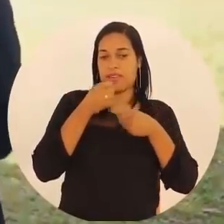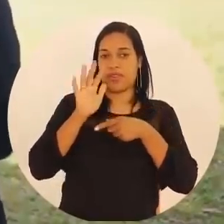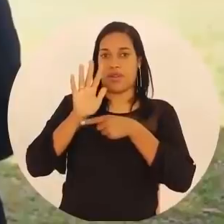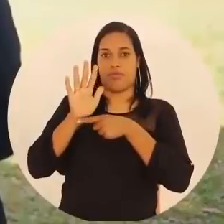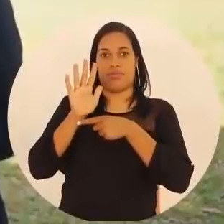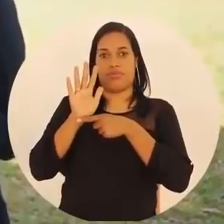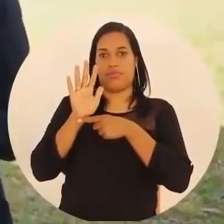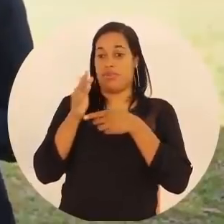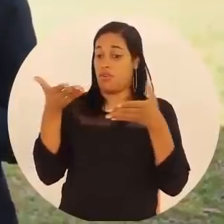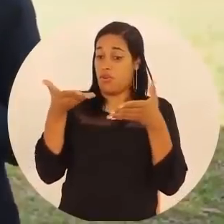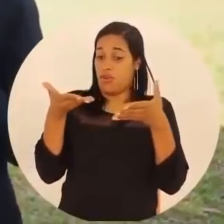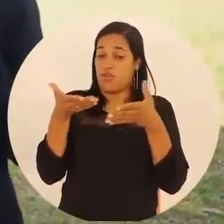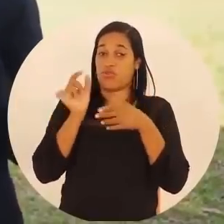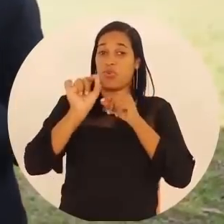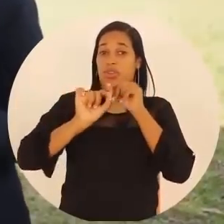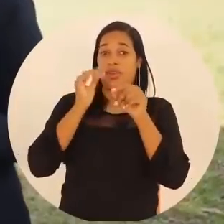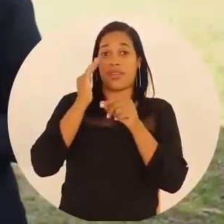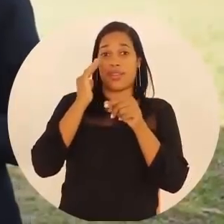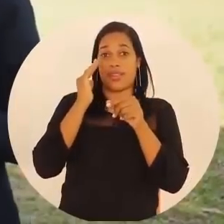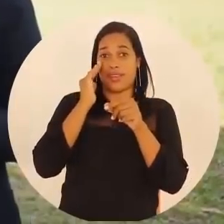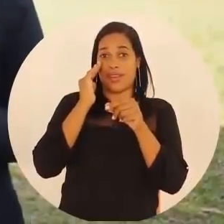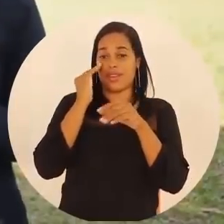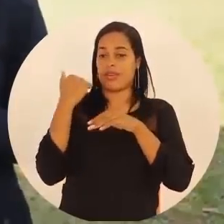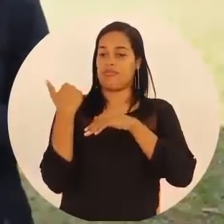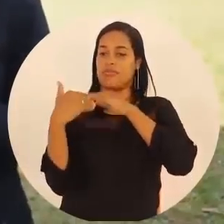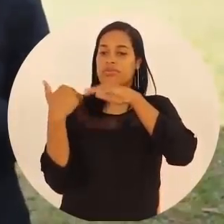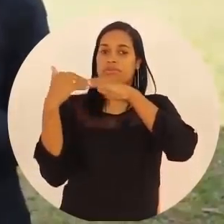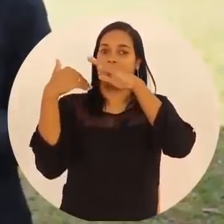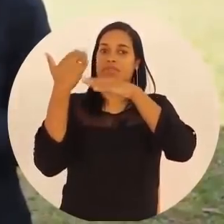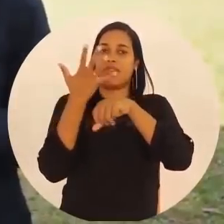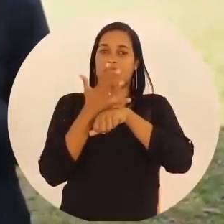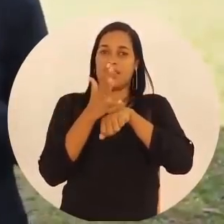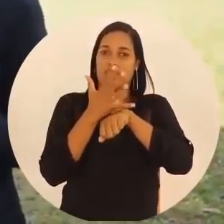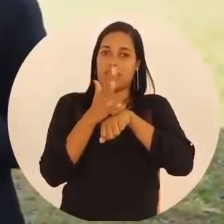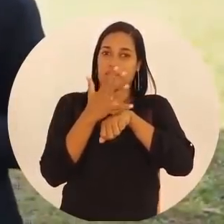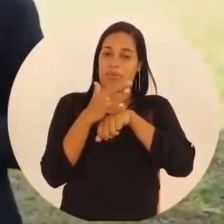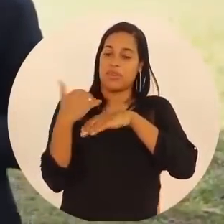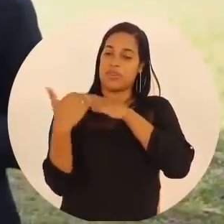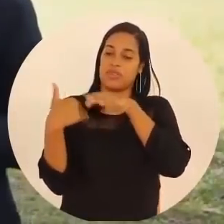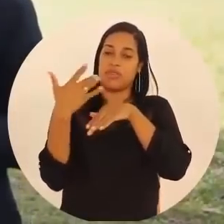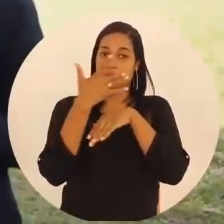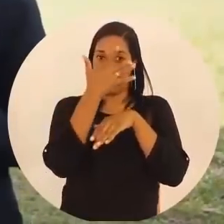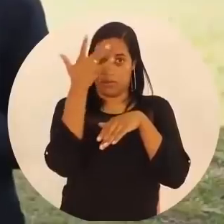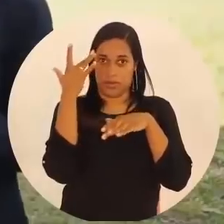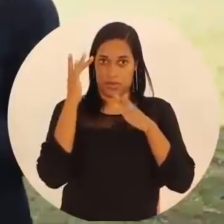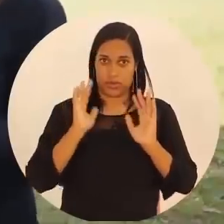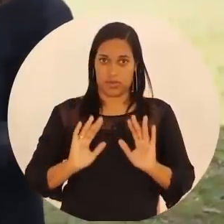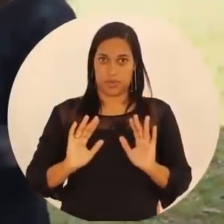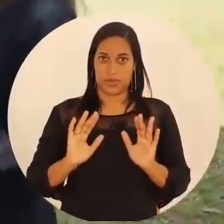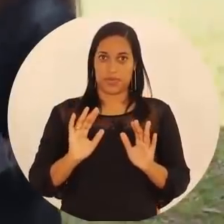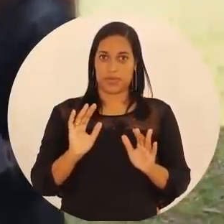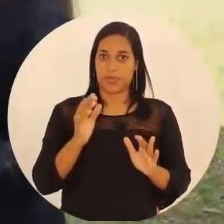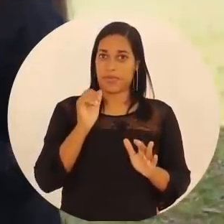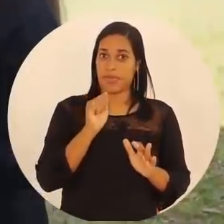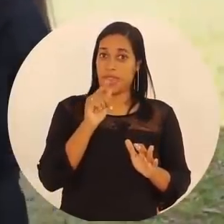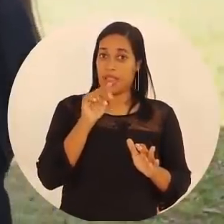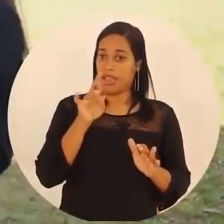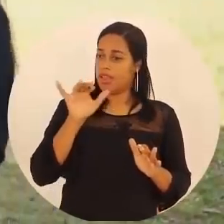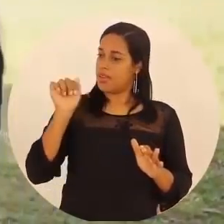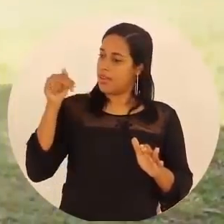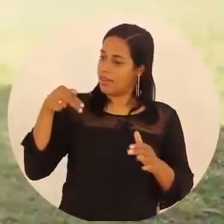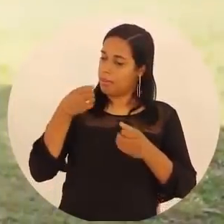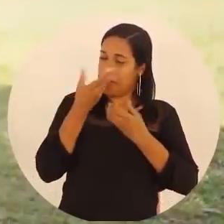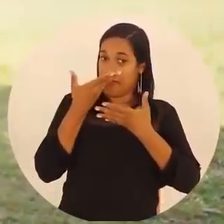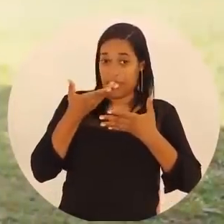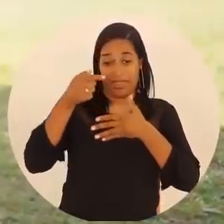apresentando hoje sobre o que ela entende do processo de treinamento e desenvolvimento. Então Adriana, bem